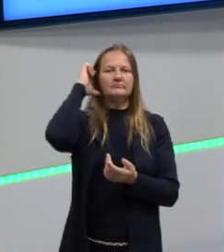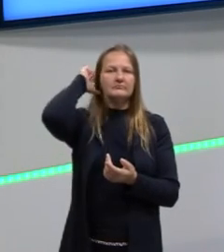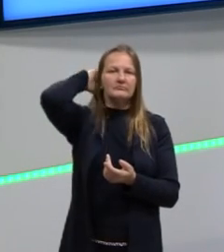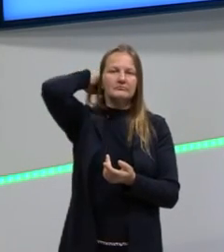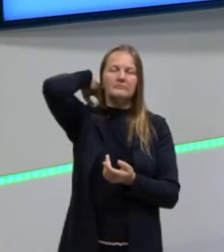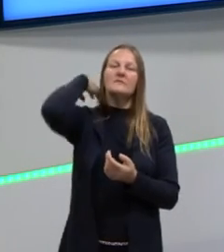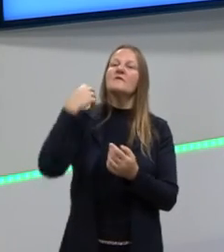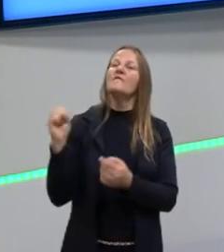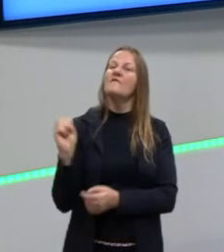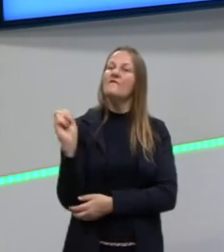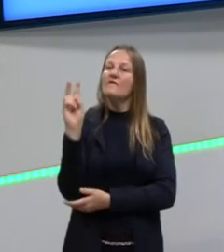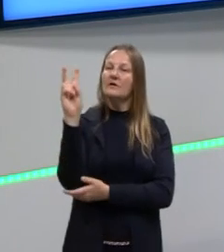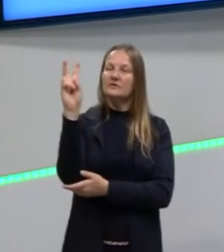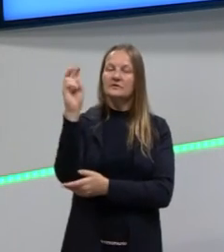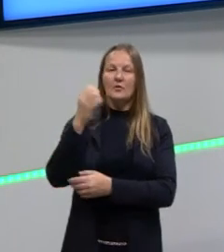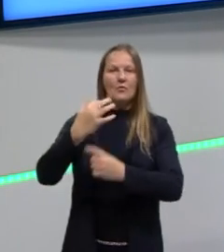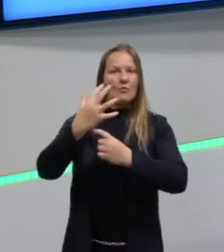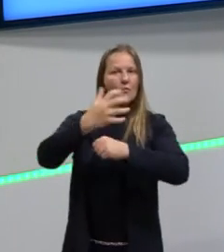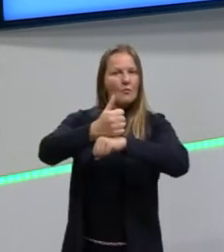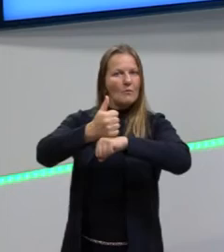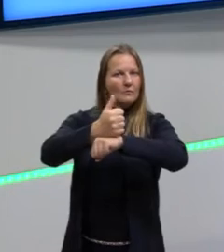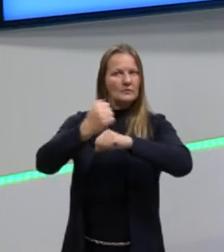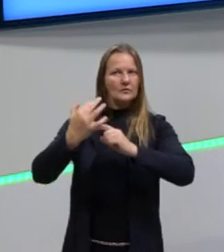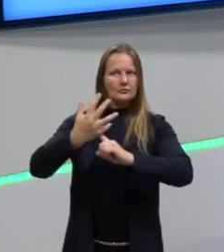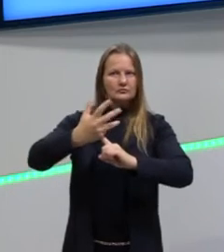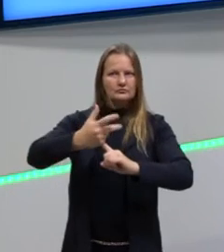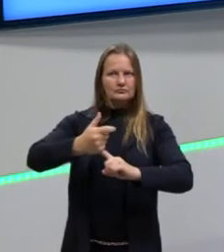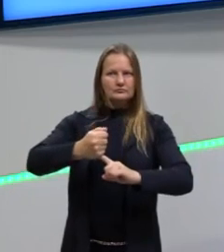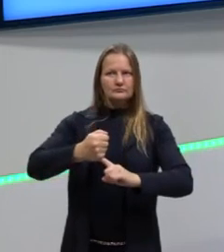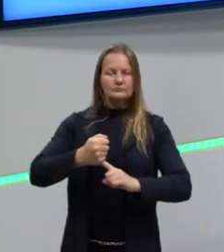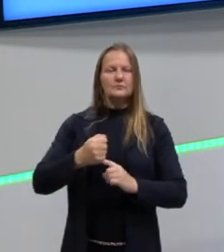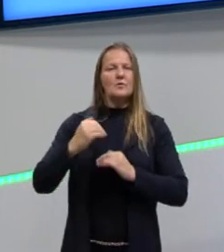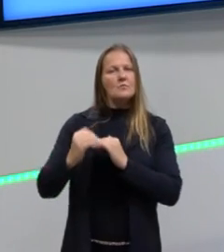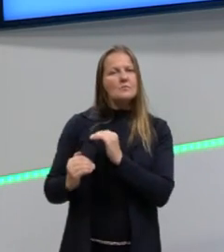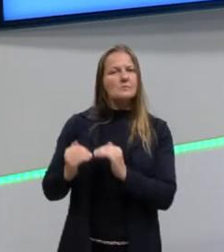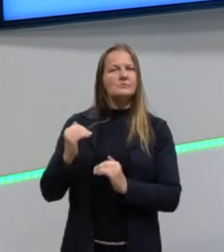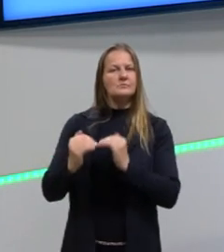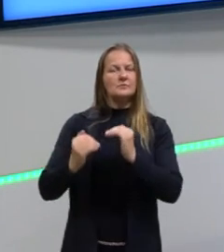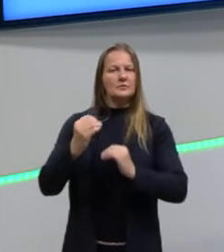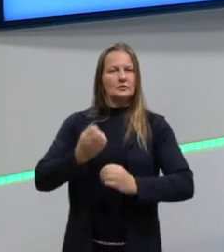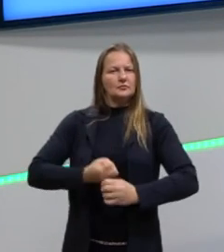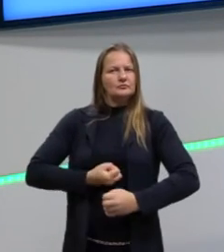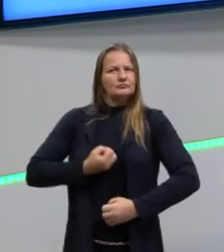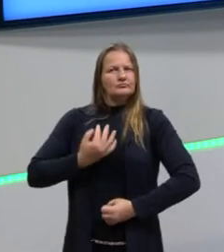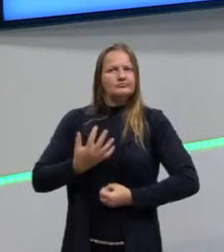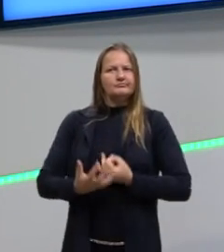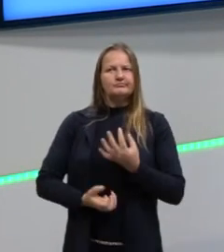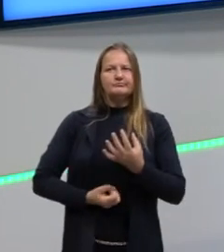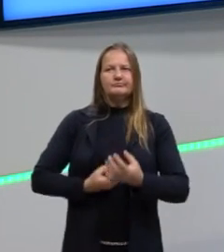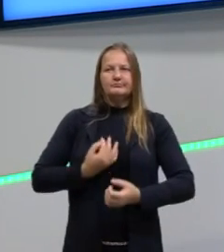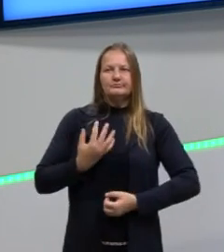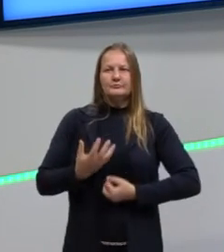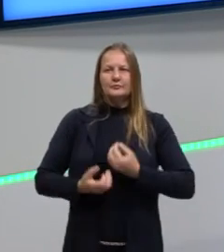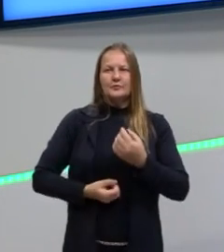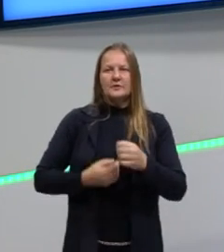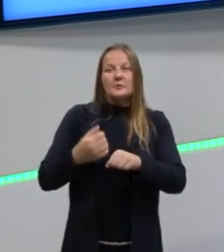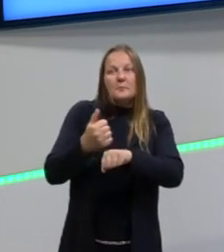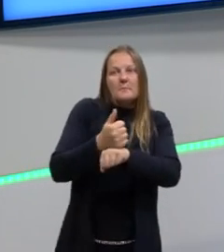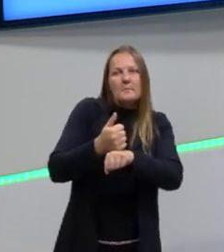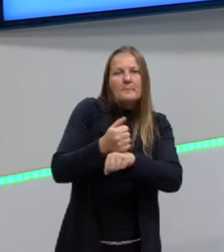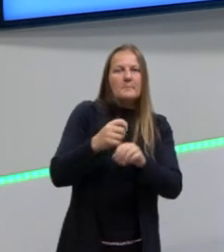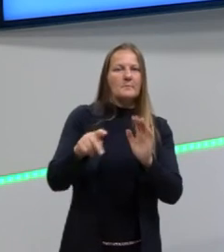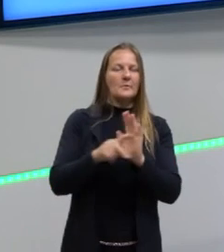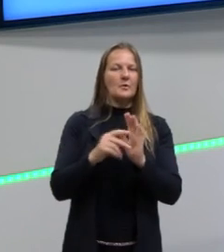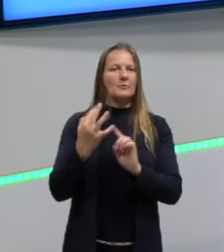valoriza o artista, ela valoriza o processo poético do artista, a intenção